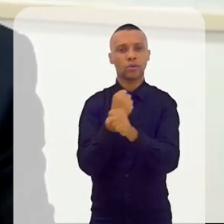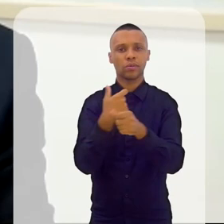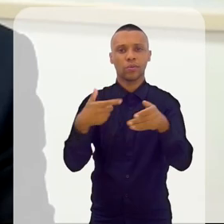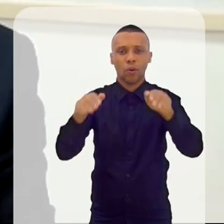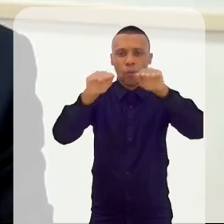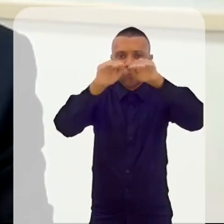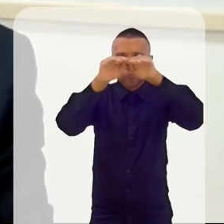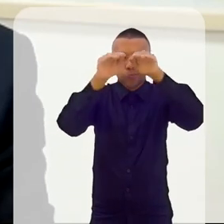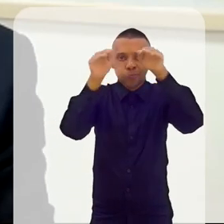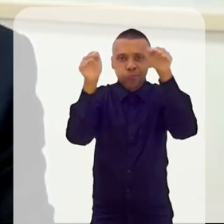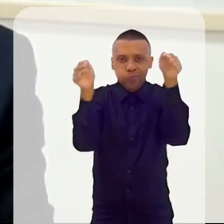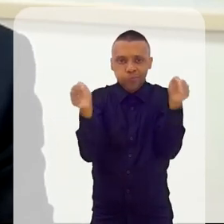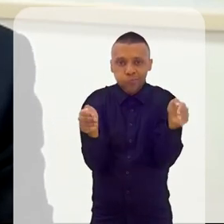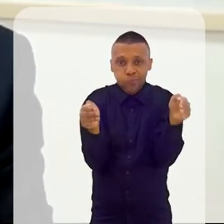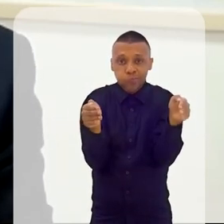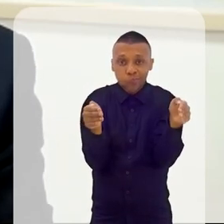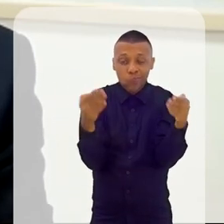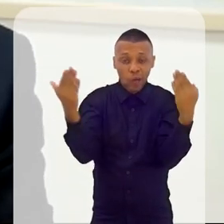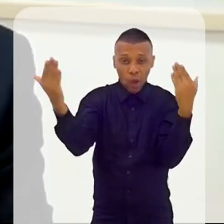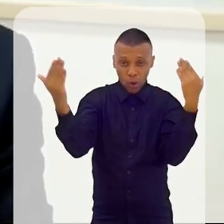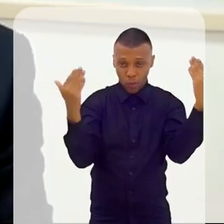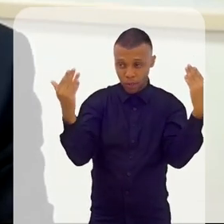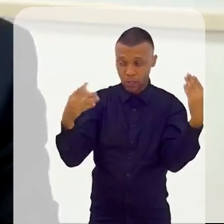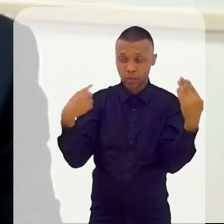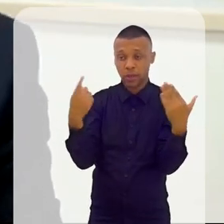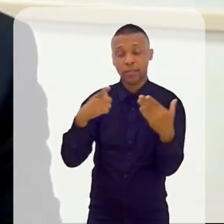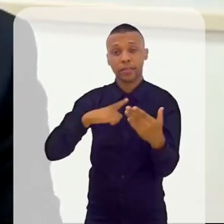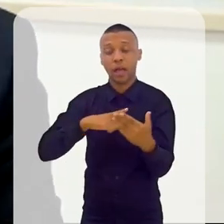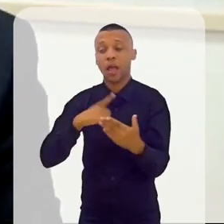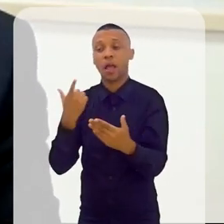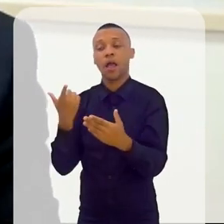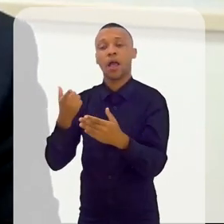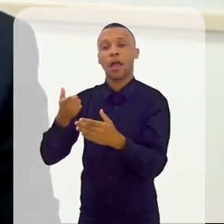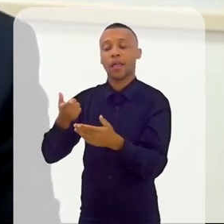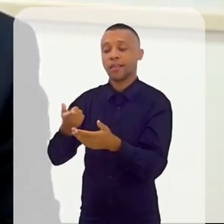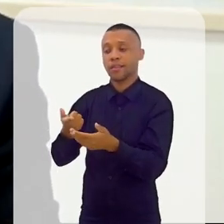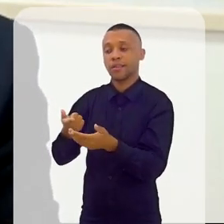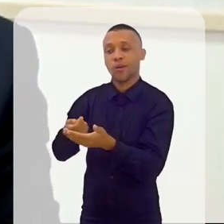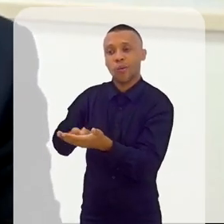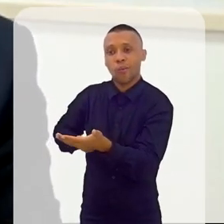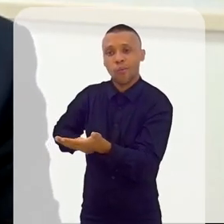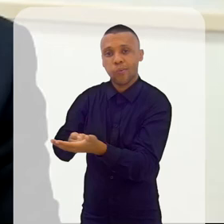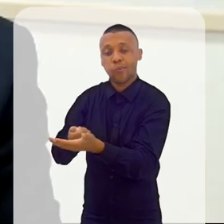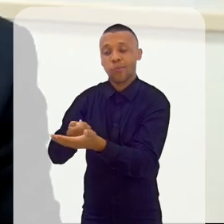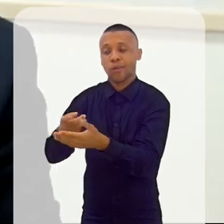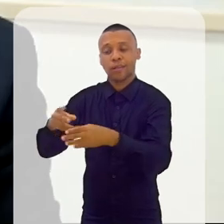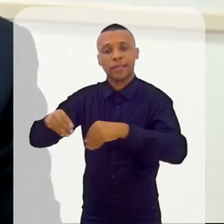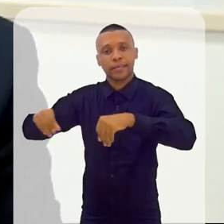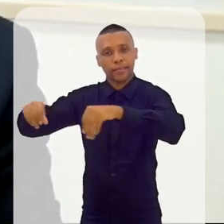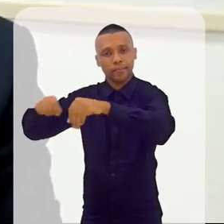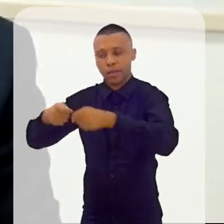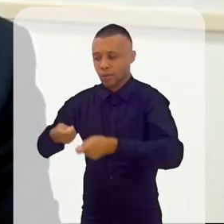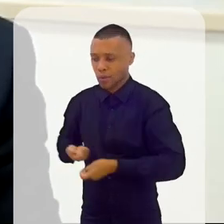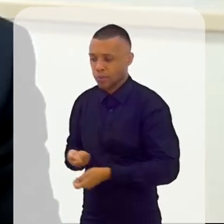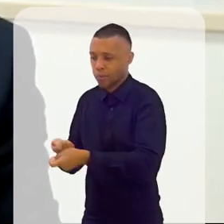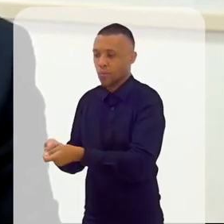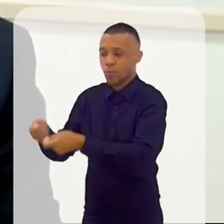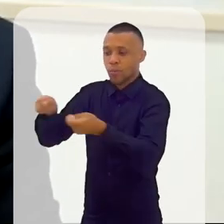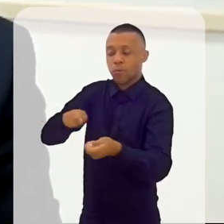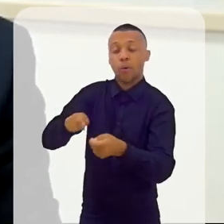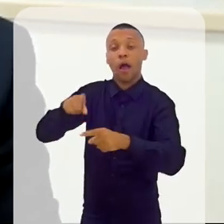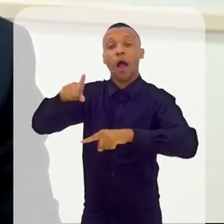E nós teríamos que fazer tudo isso em concreto, em concreto armado, porque é a matéria-prima básica de uma